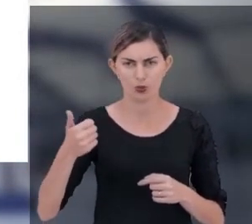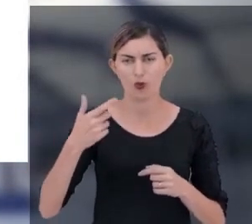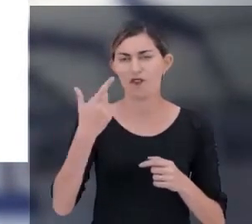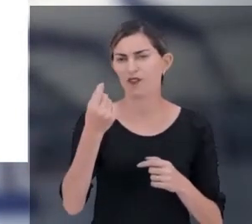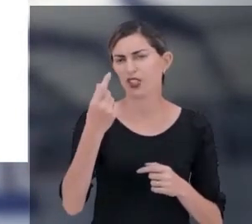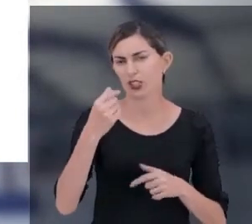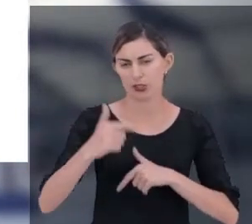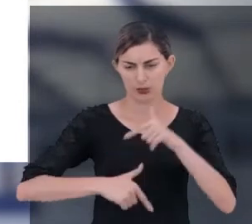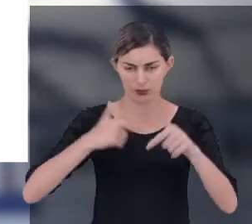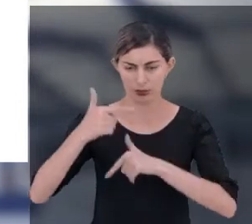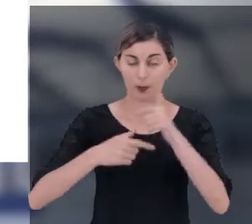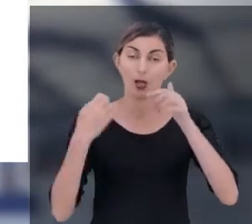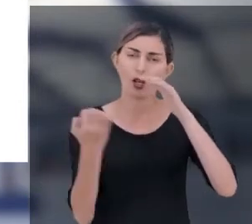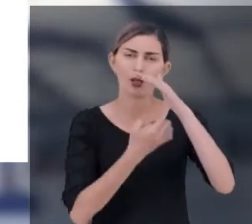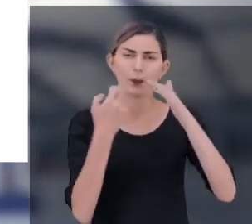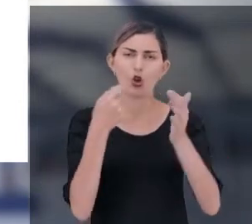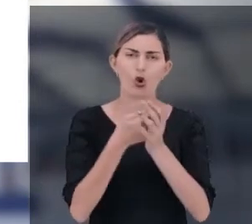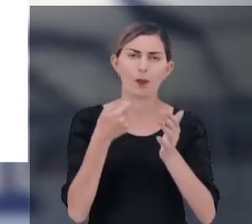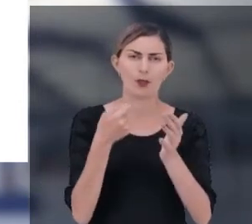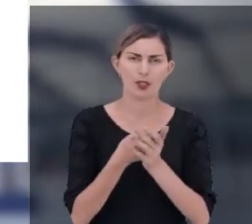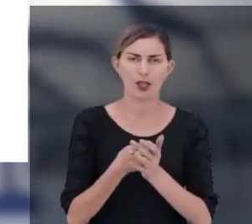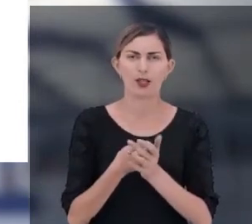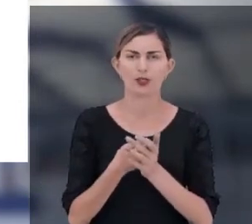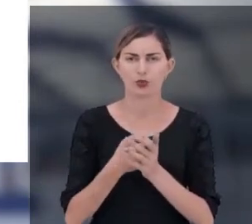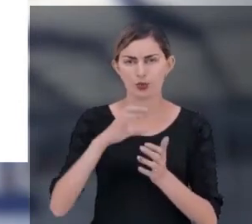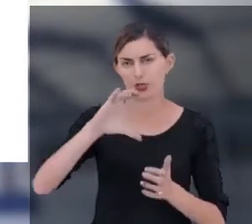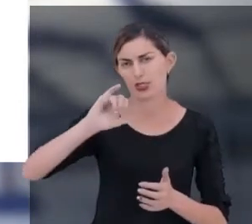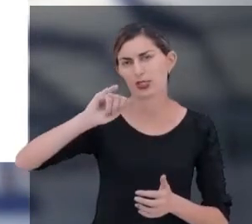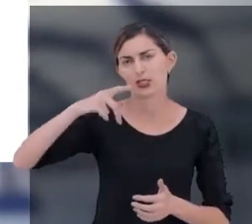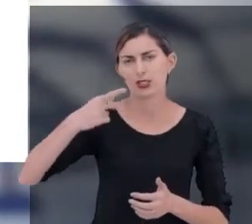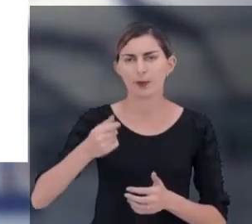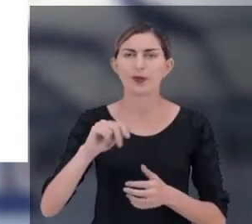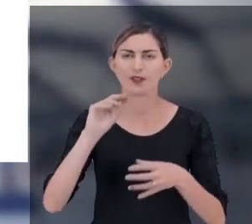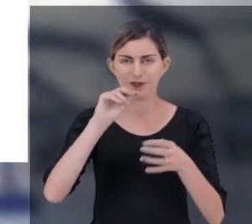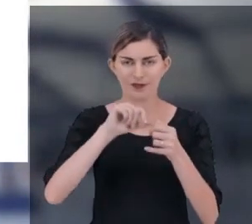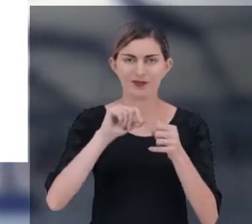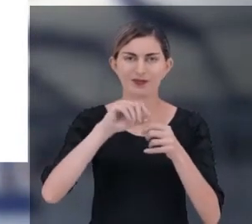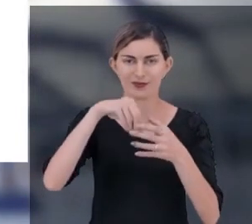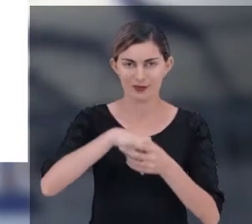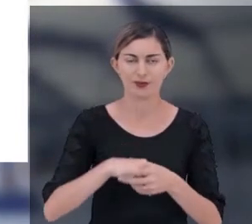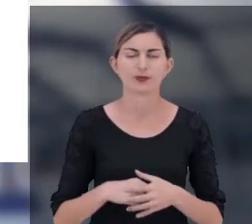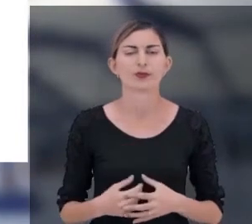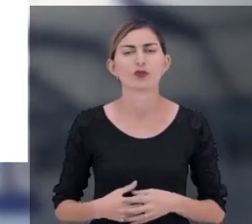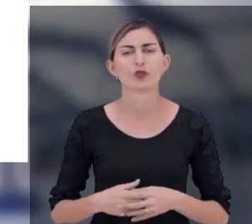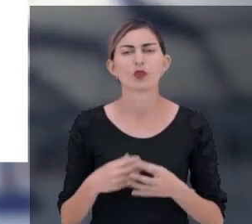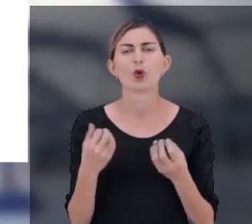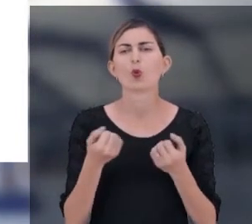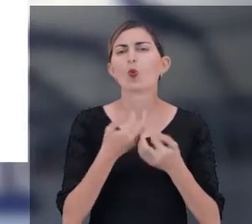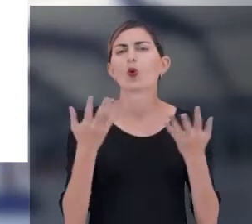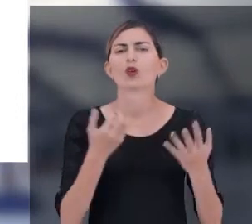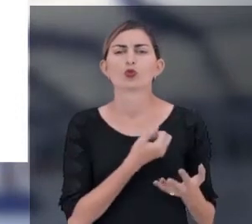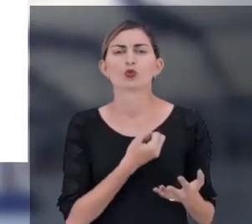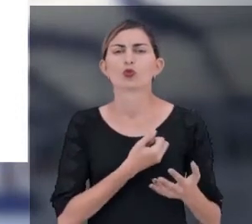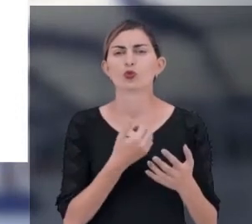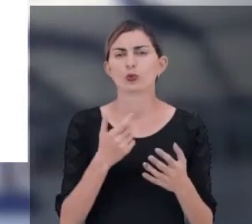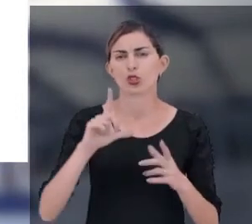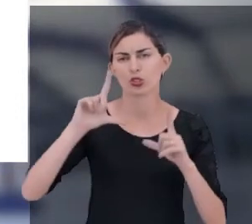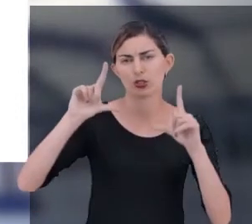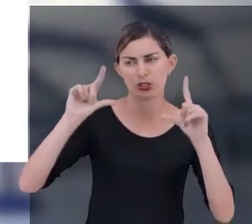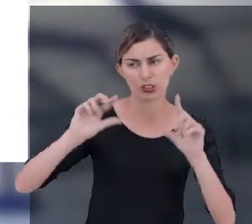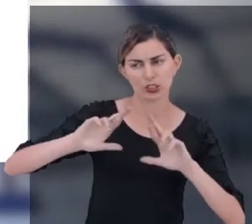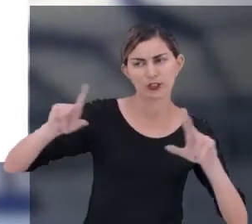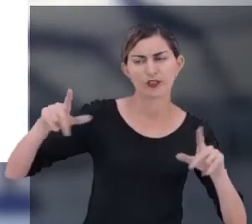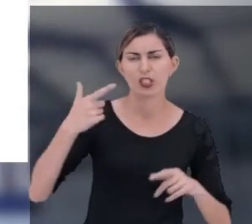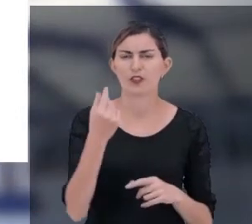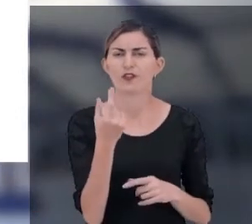20 trabalhadores, a empresa é obrigada a instituir a SIPA no seu estabelecimento. Com o número inferior a 20,